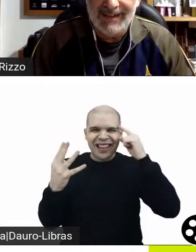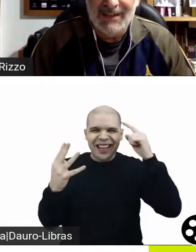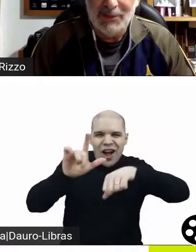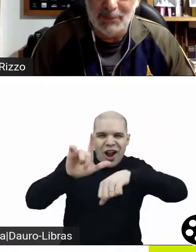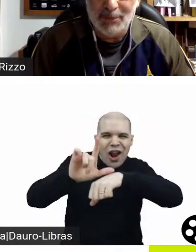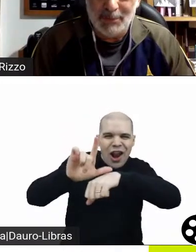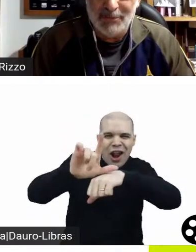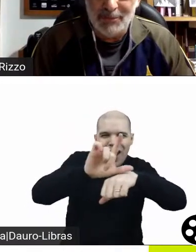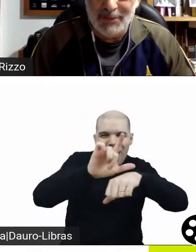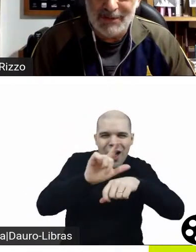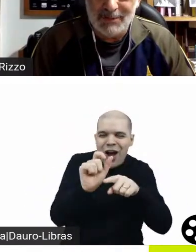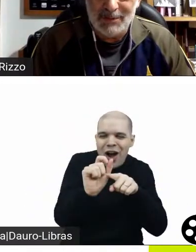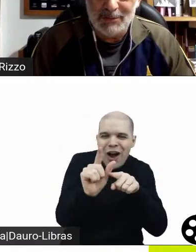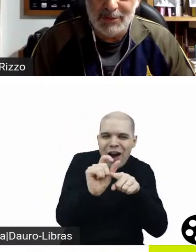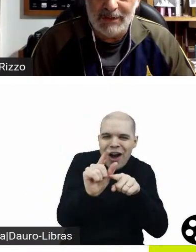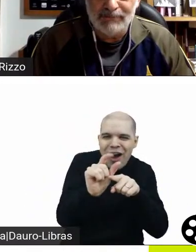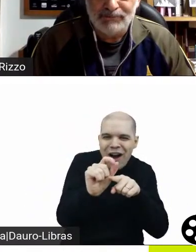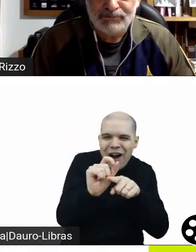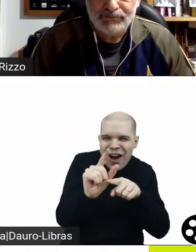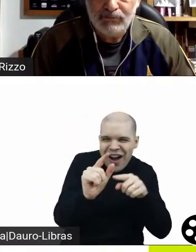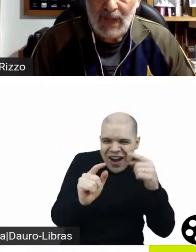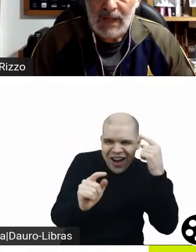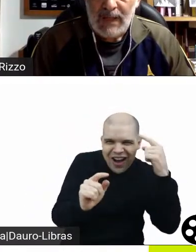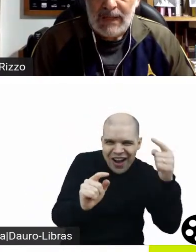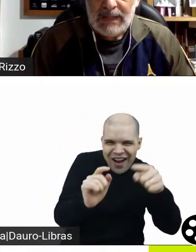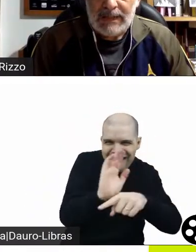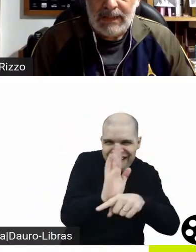aparecem no próprio filme Casamento de Muriel.